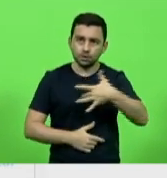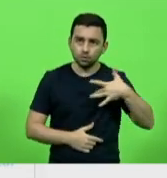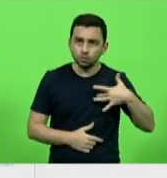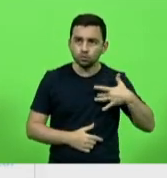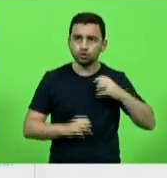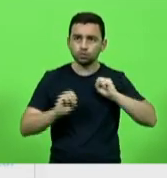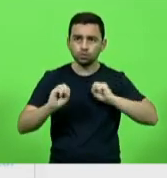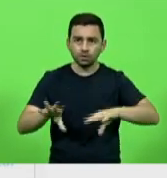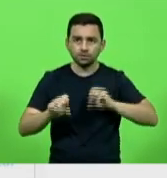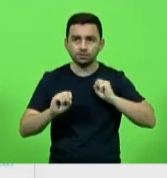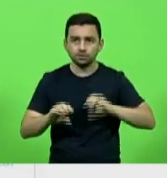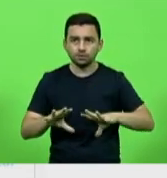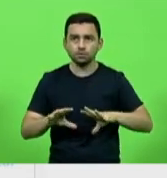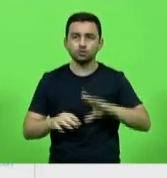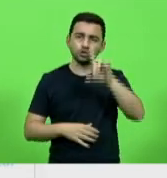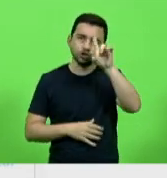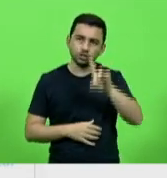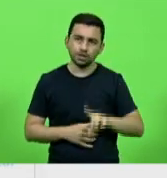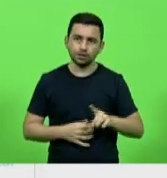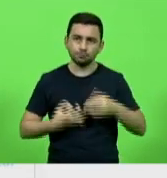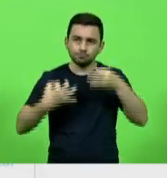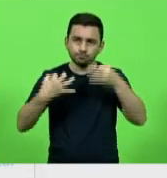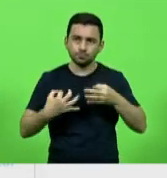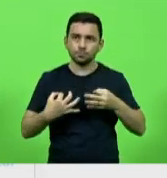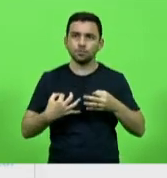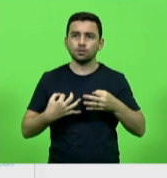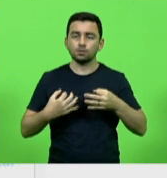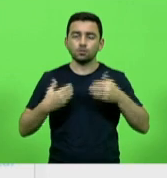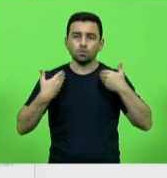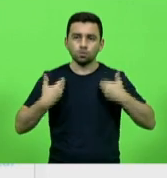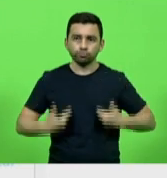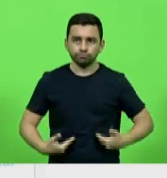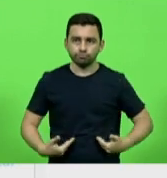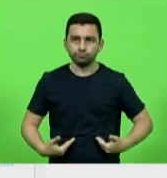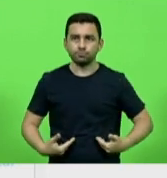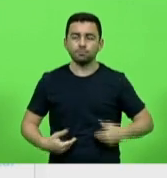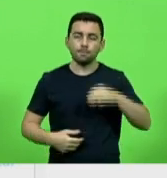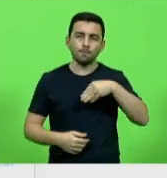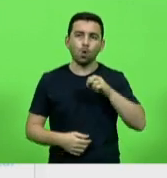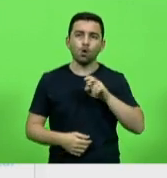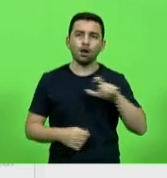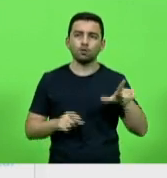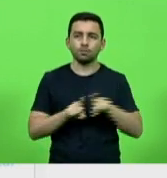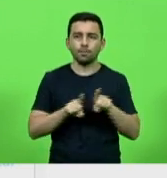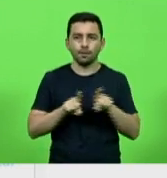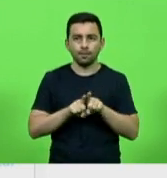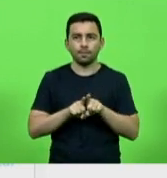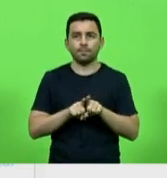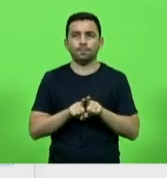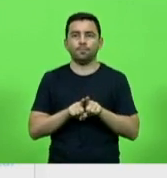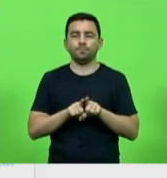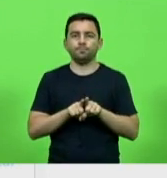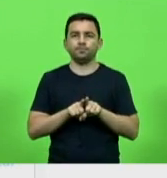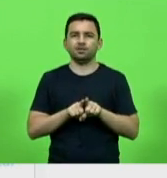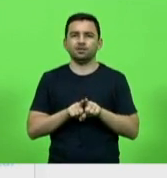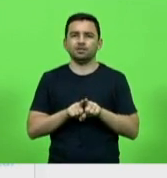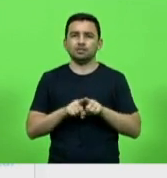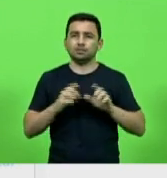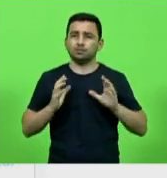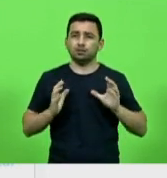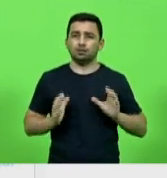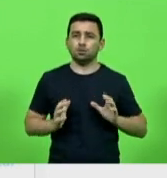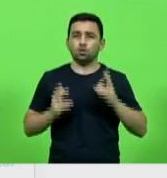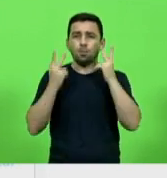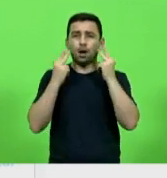educação, direito à integridade física e moral. Nem um cidadão comum, um